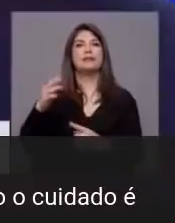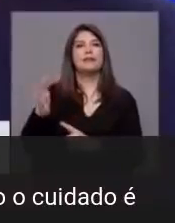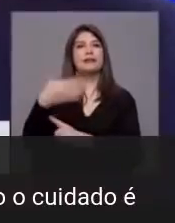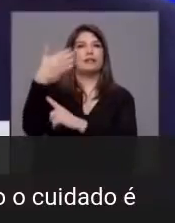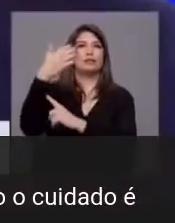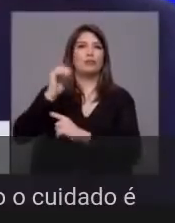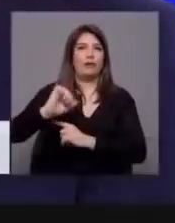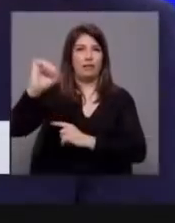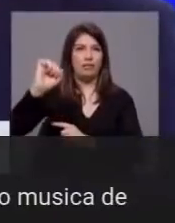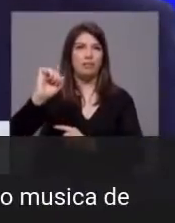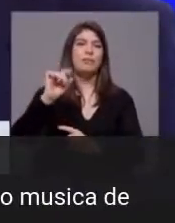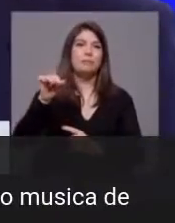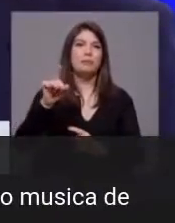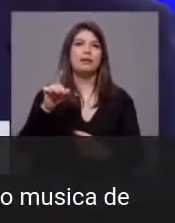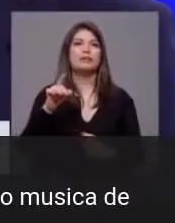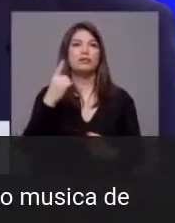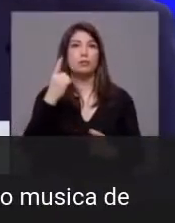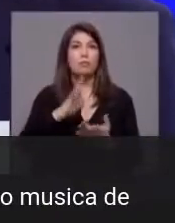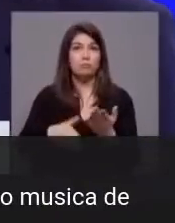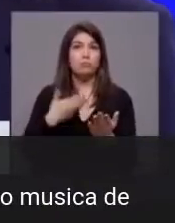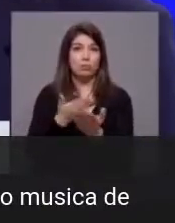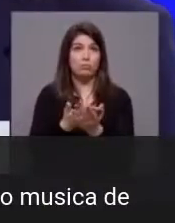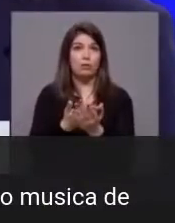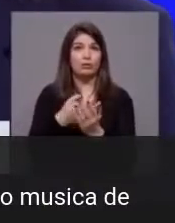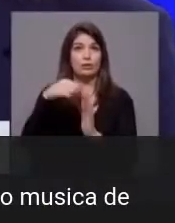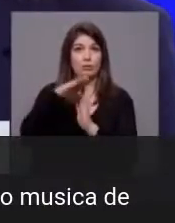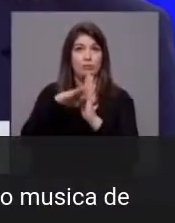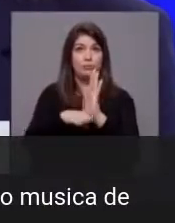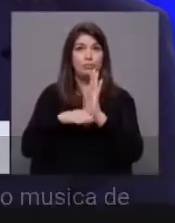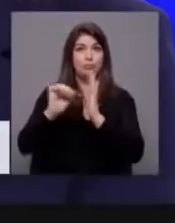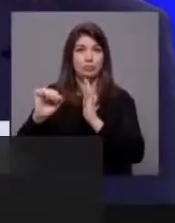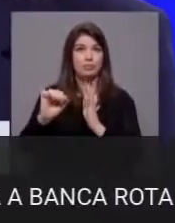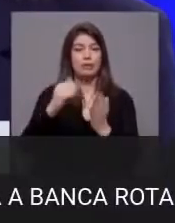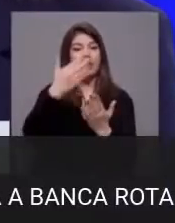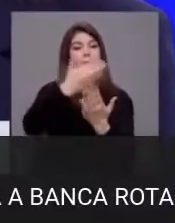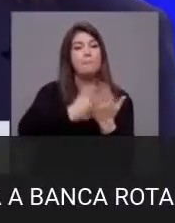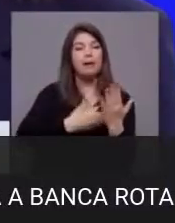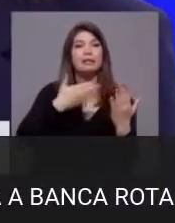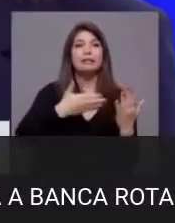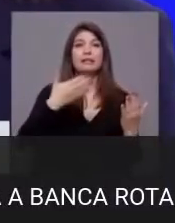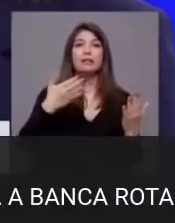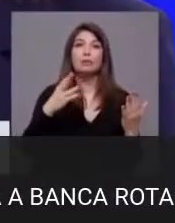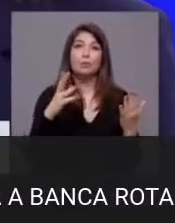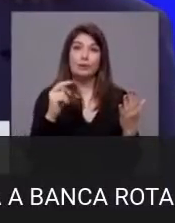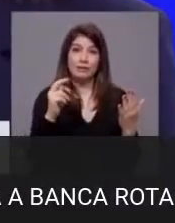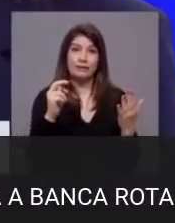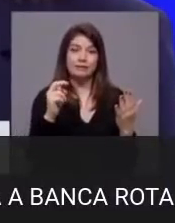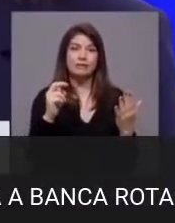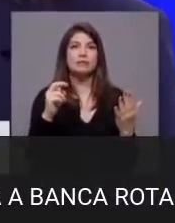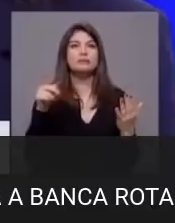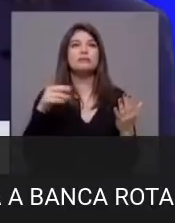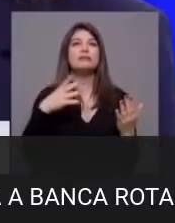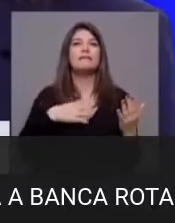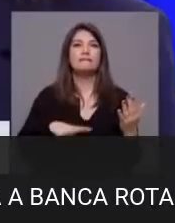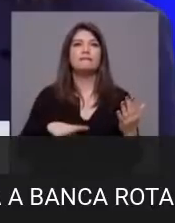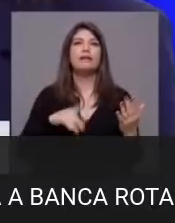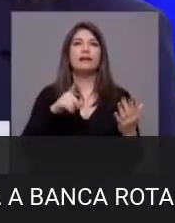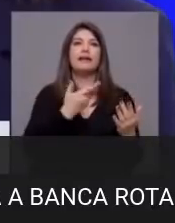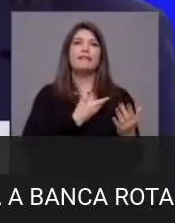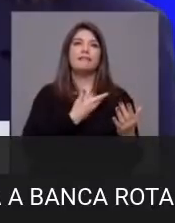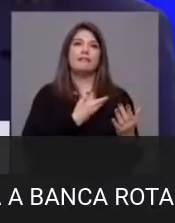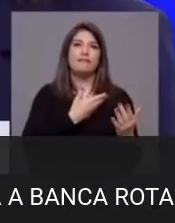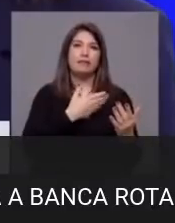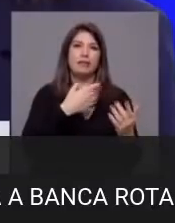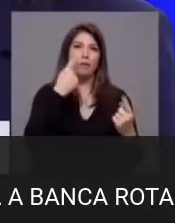Um das propostas que consta do programa do Bloco de Esquerda, página 113, é recorrer à emissão de dívida